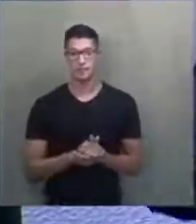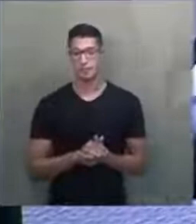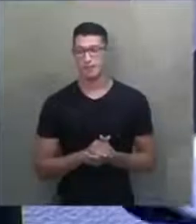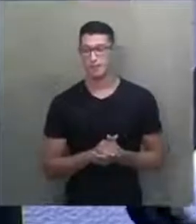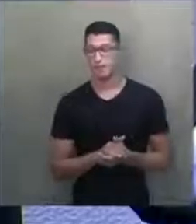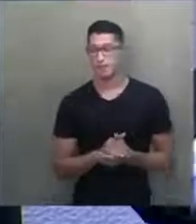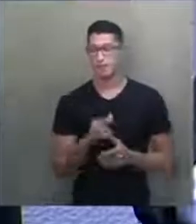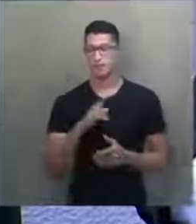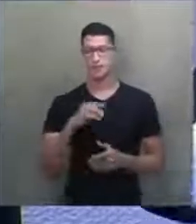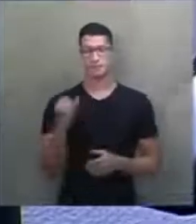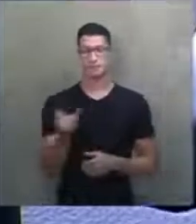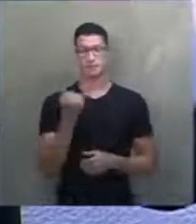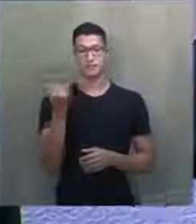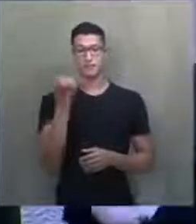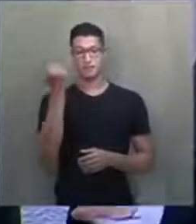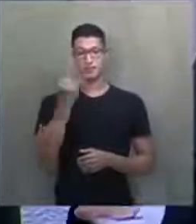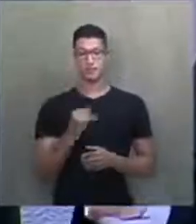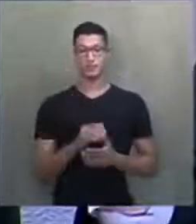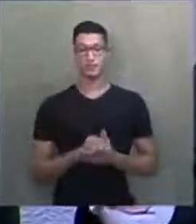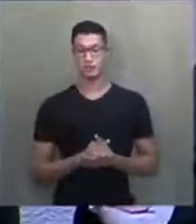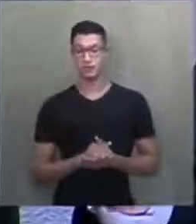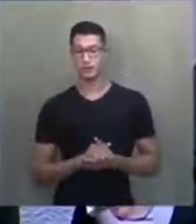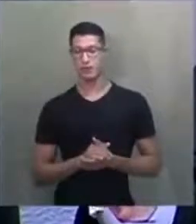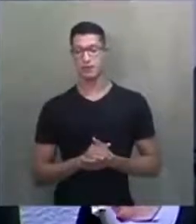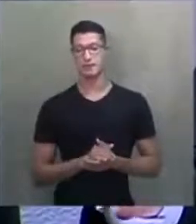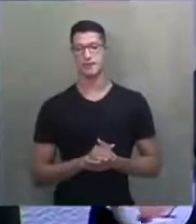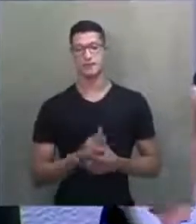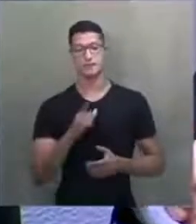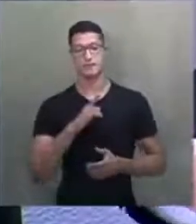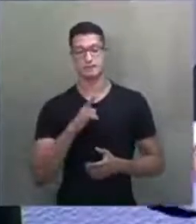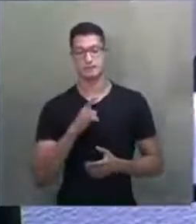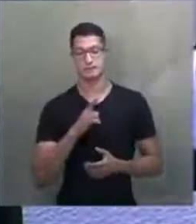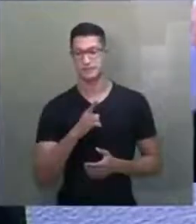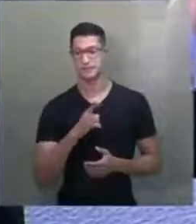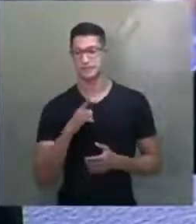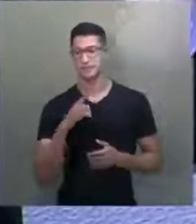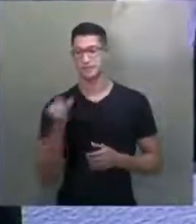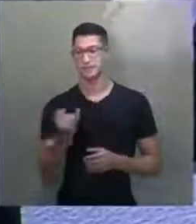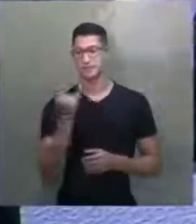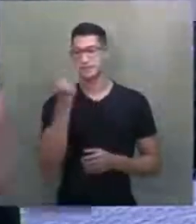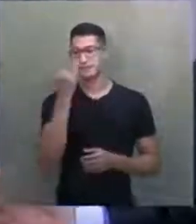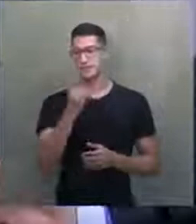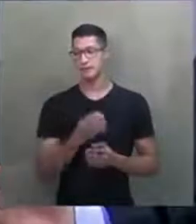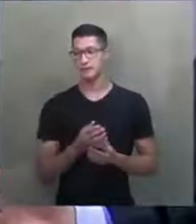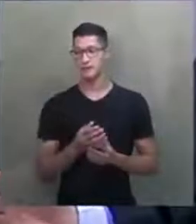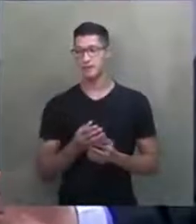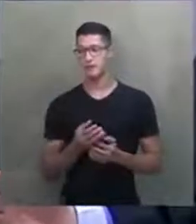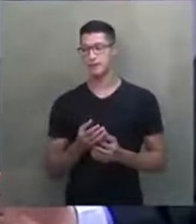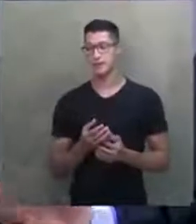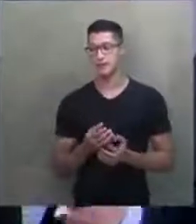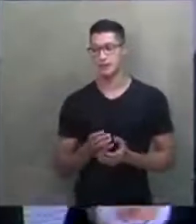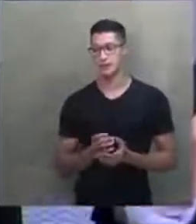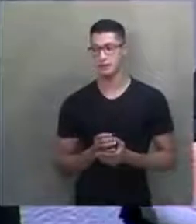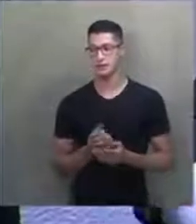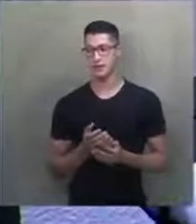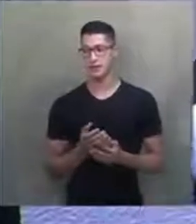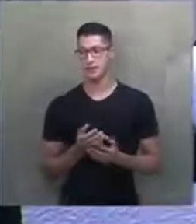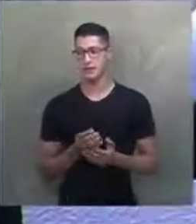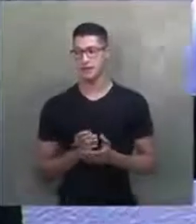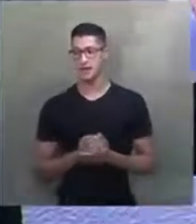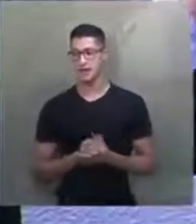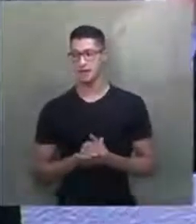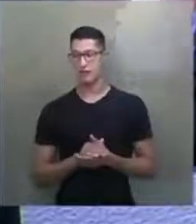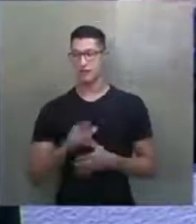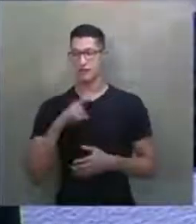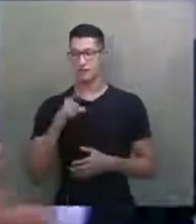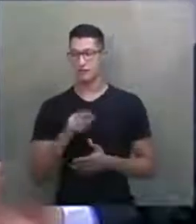tão relevante como para o Conselho Nacional de Justiça, tão relevante para o Conselho Nacional do Ministério Público, tão